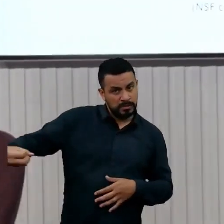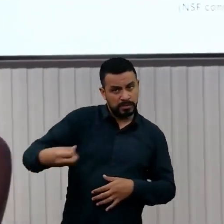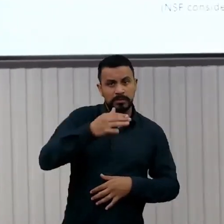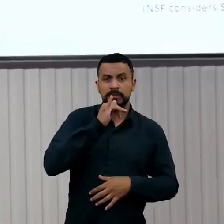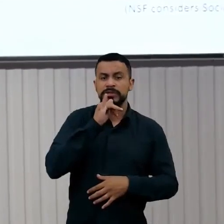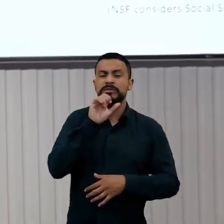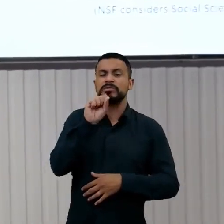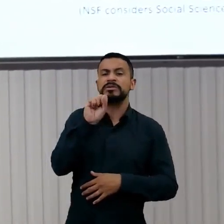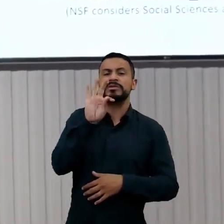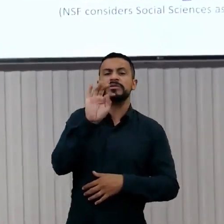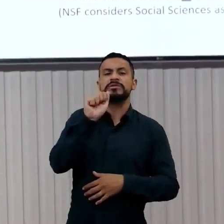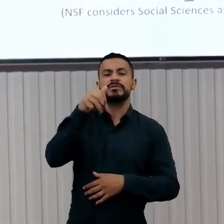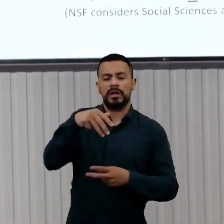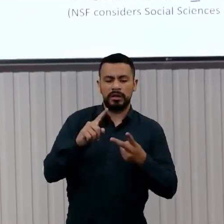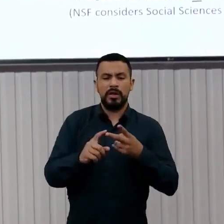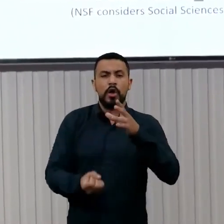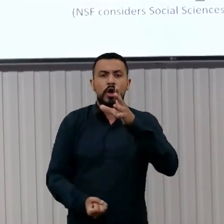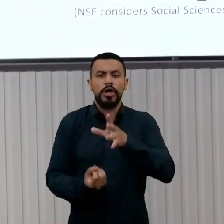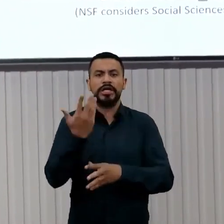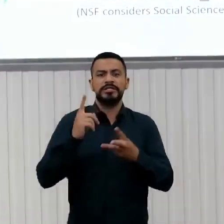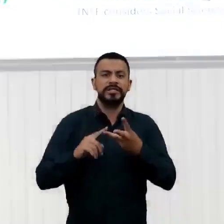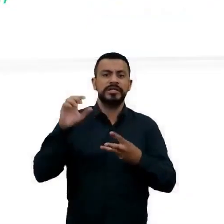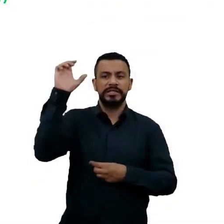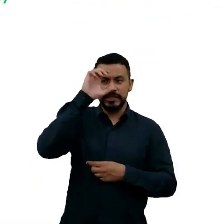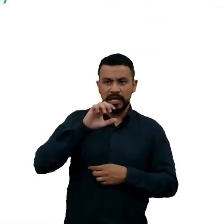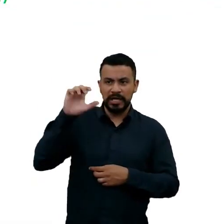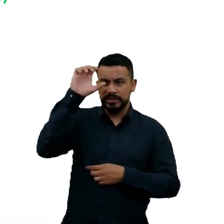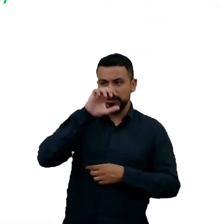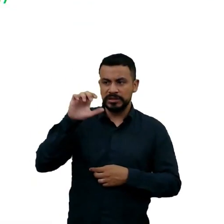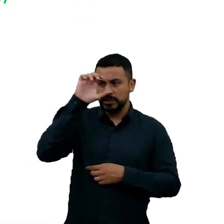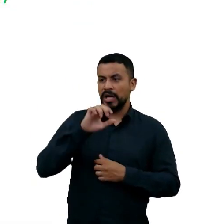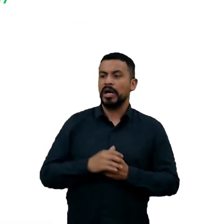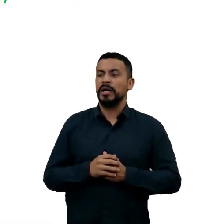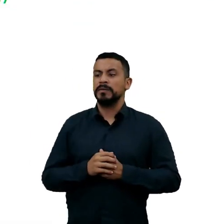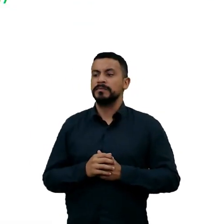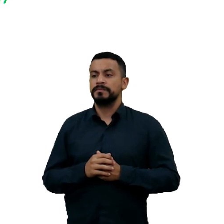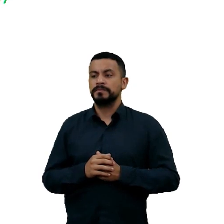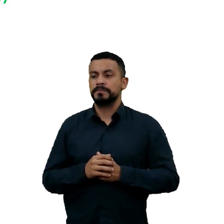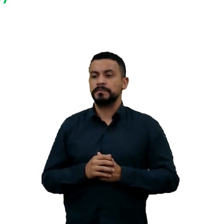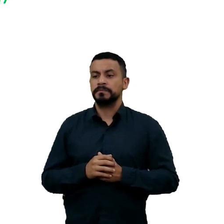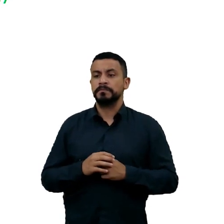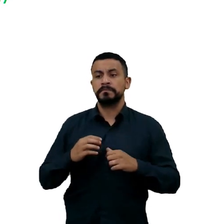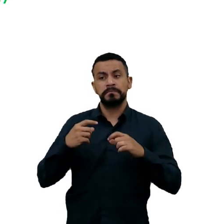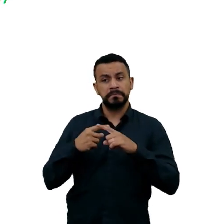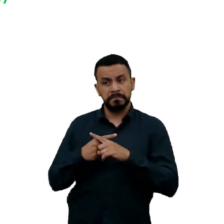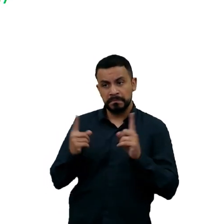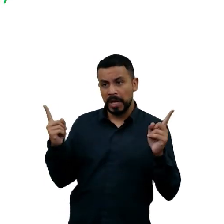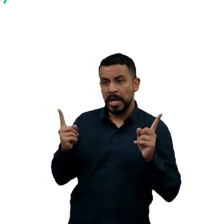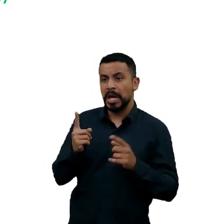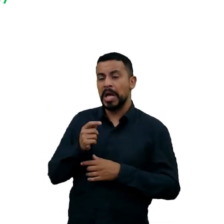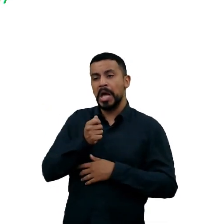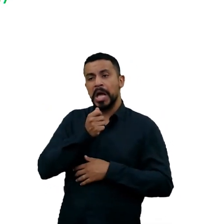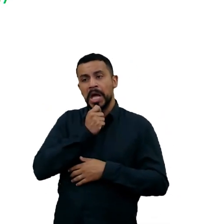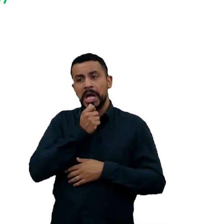origem, sobre a ciência, mas ainda nós